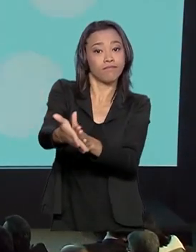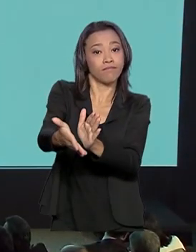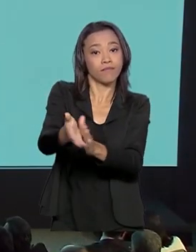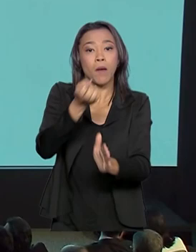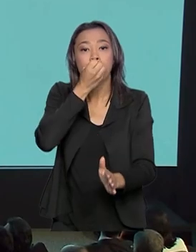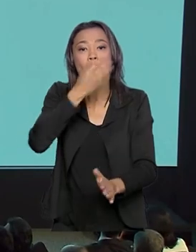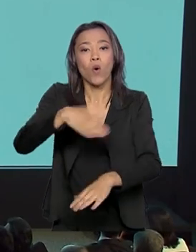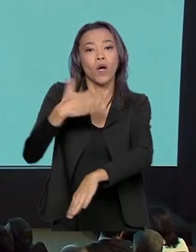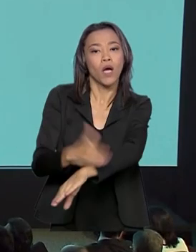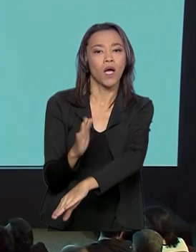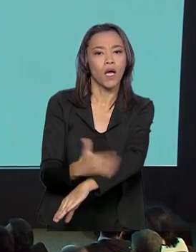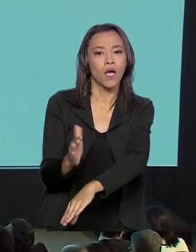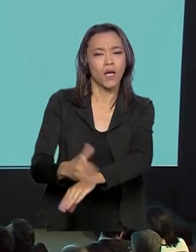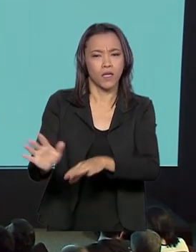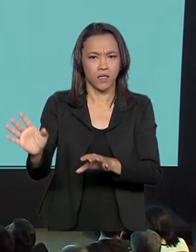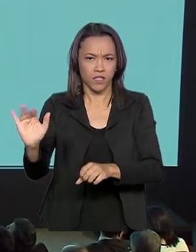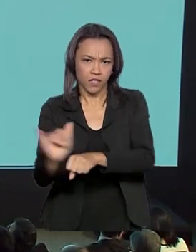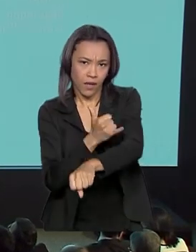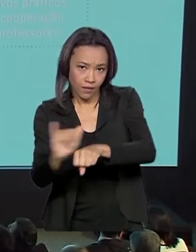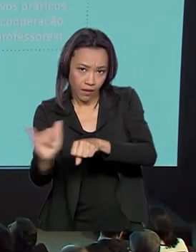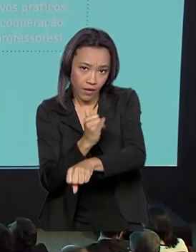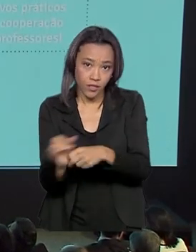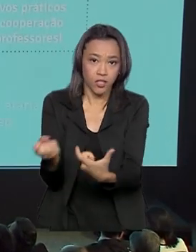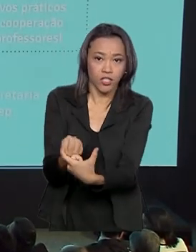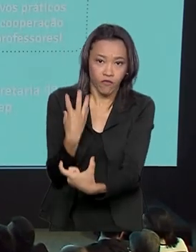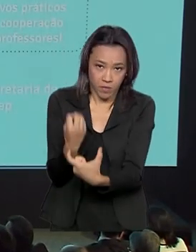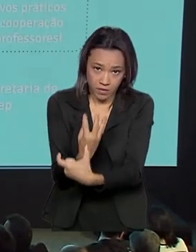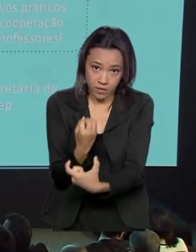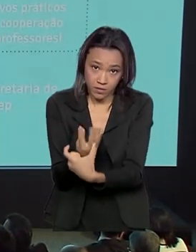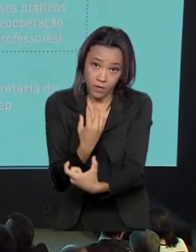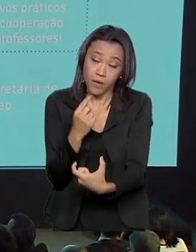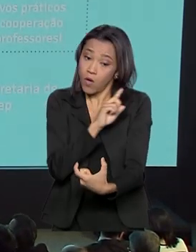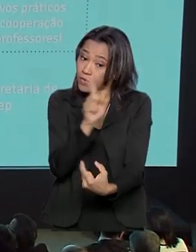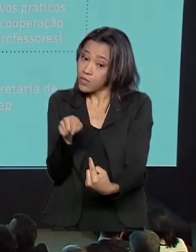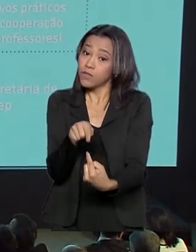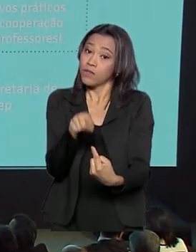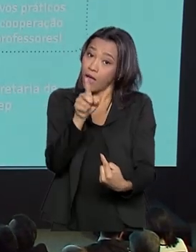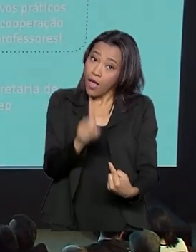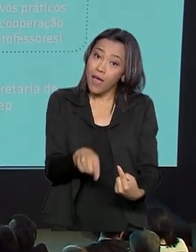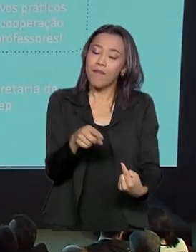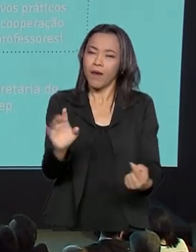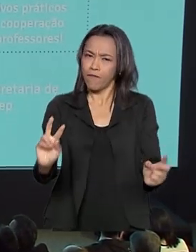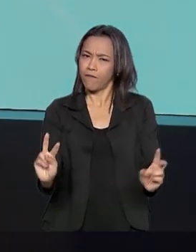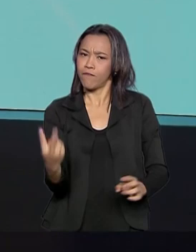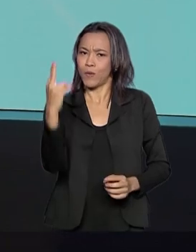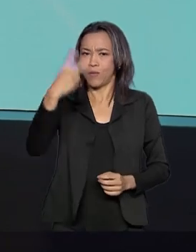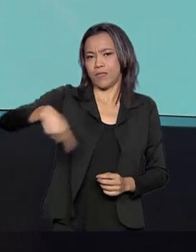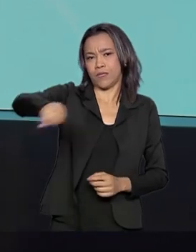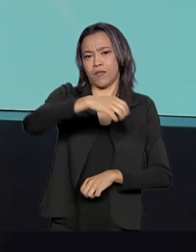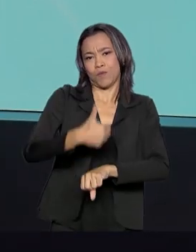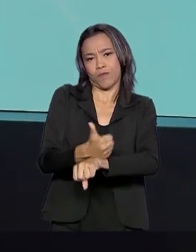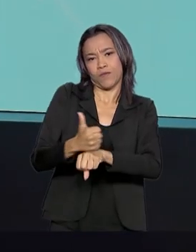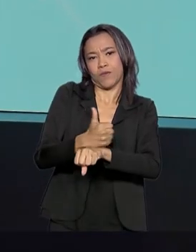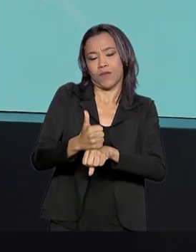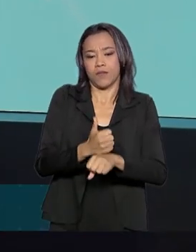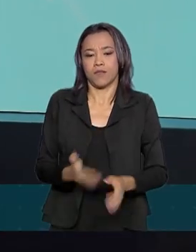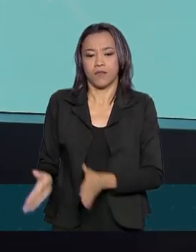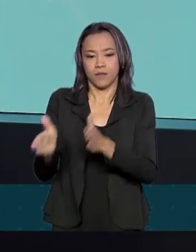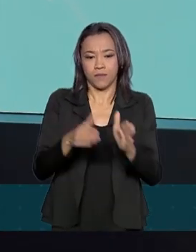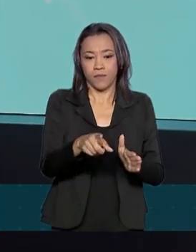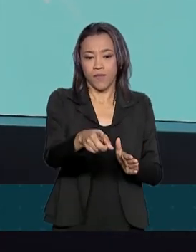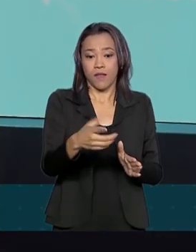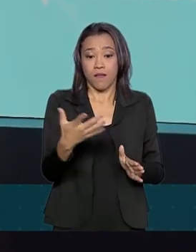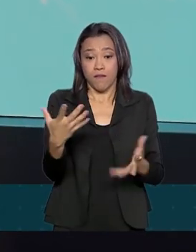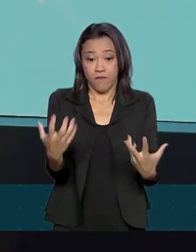alfabetização. Segundo o MEC, uma maneira de valorizar os profissionais dessa área. Nós não vamos criar aqui um ranking